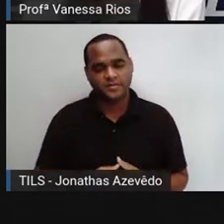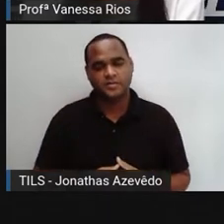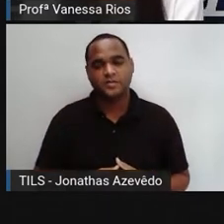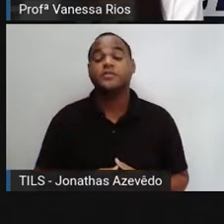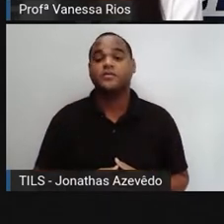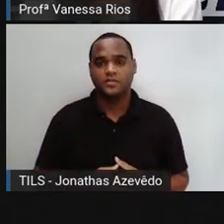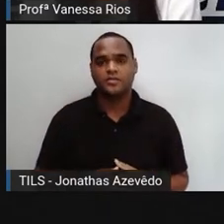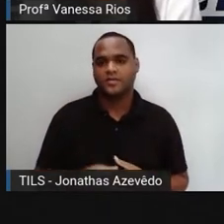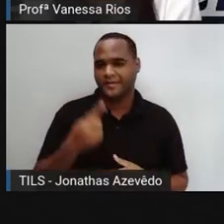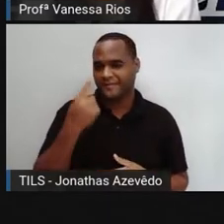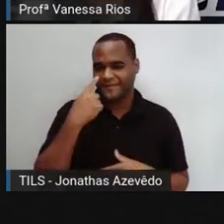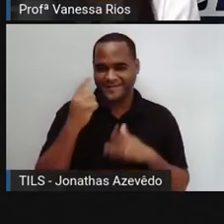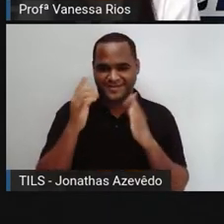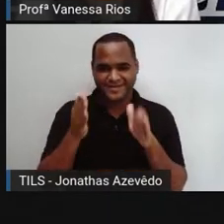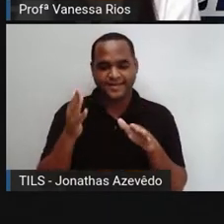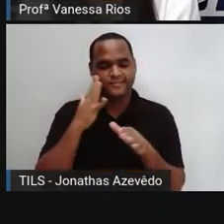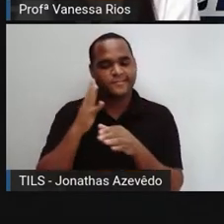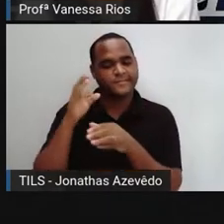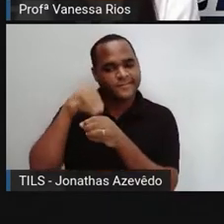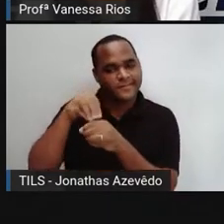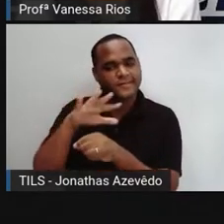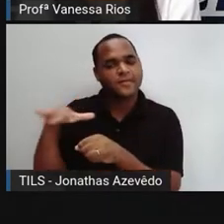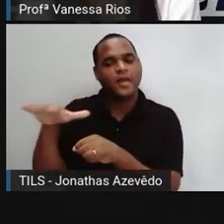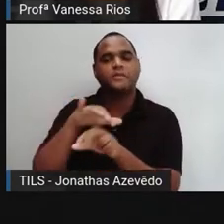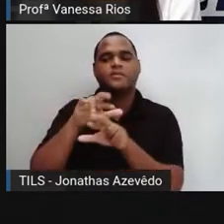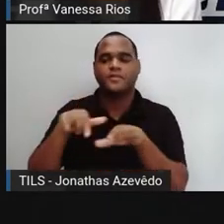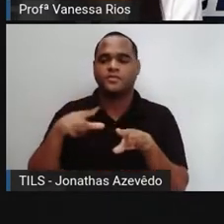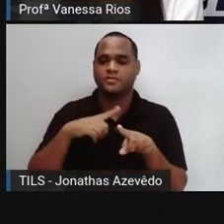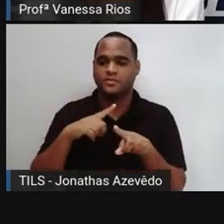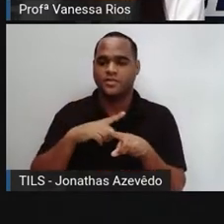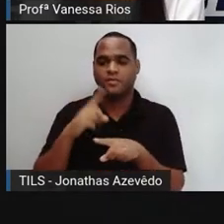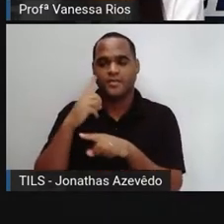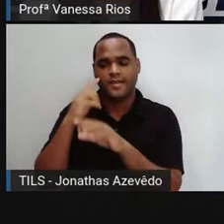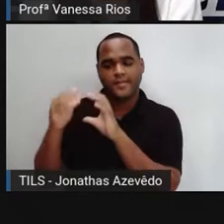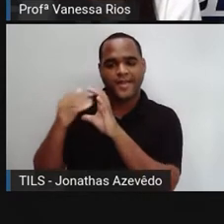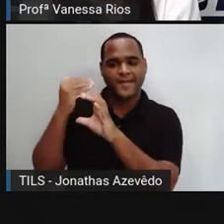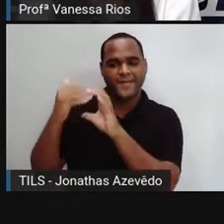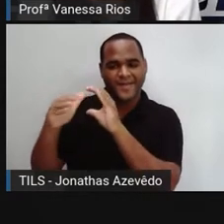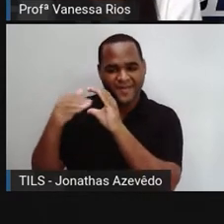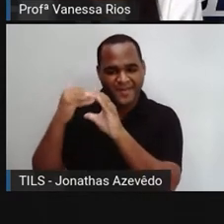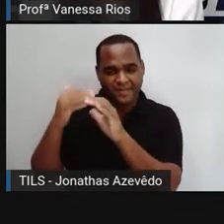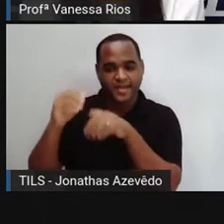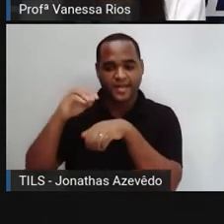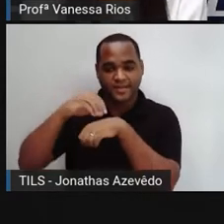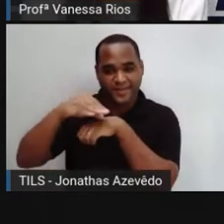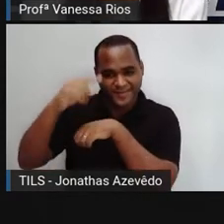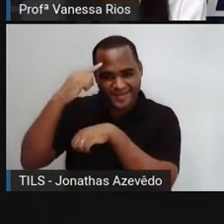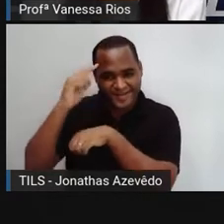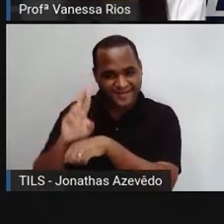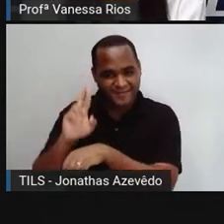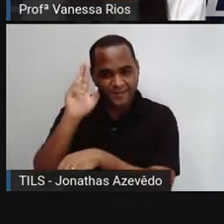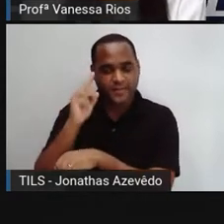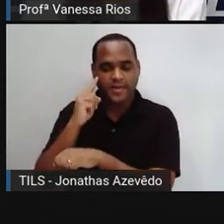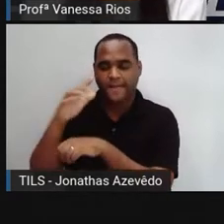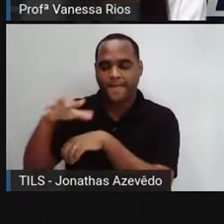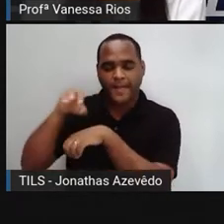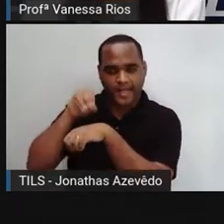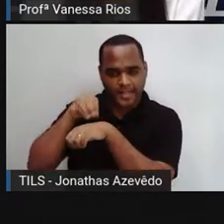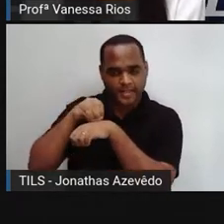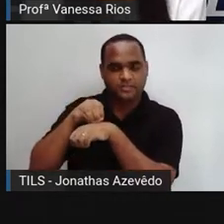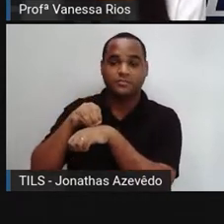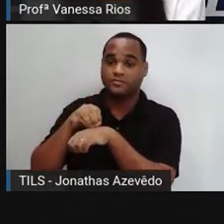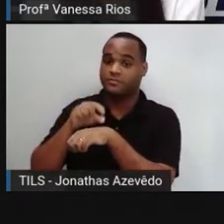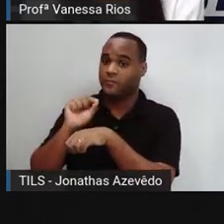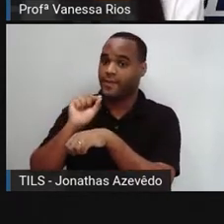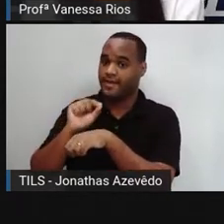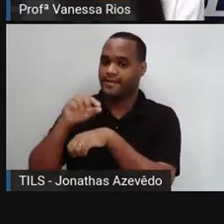viu que entre esses elementos existe o emissor, que é aquele que vai transmitir a mensagem, o receptor, que